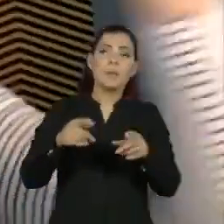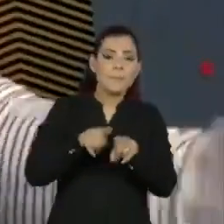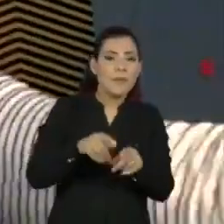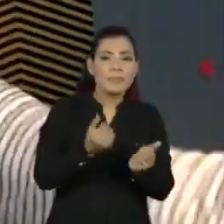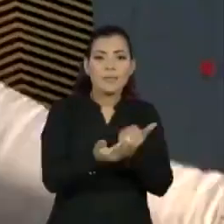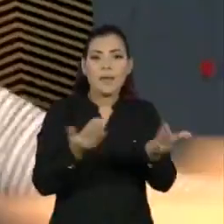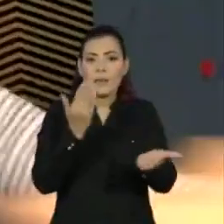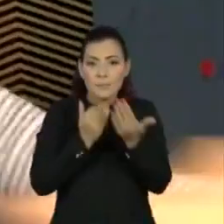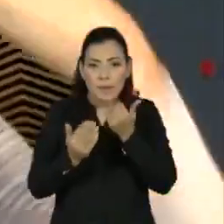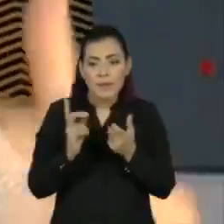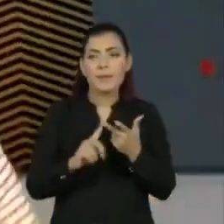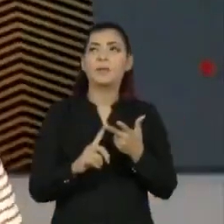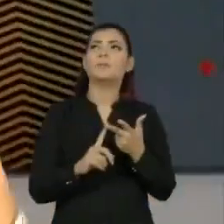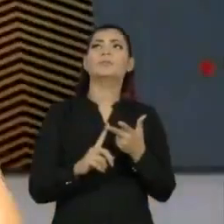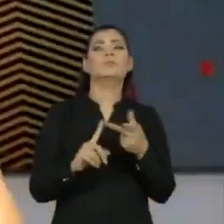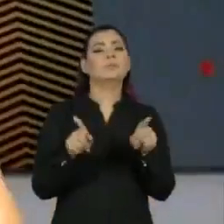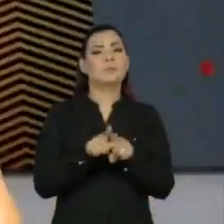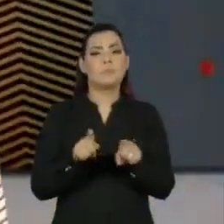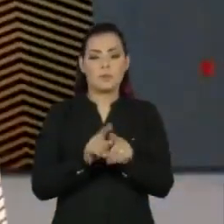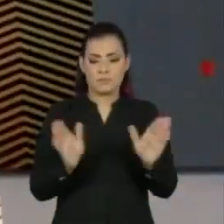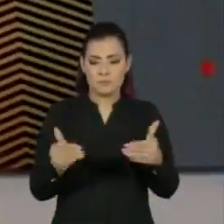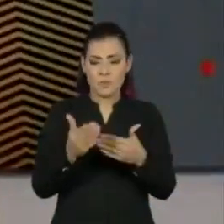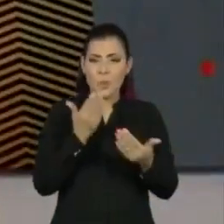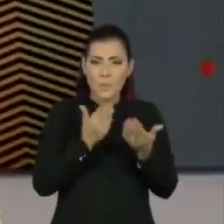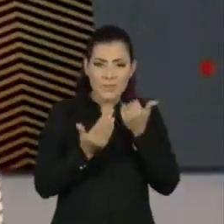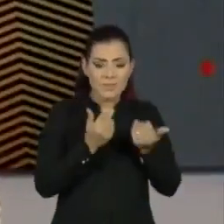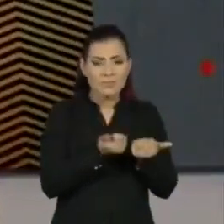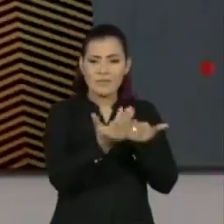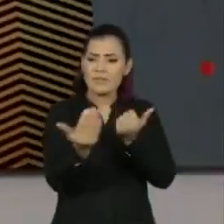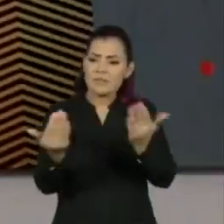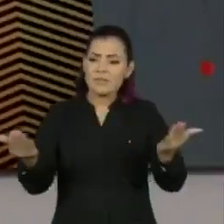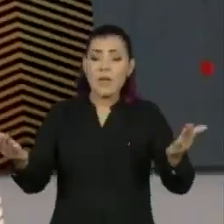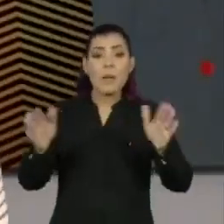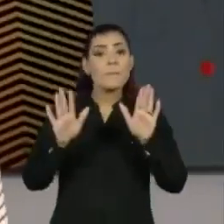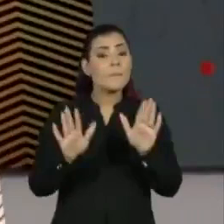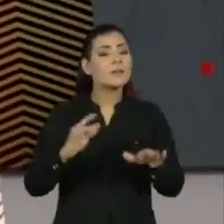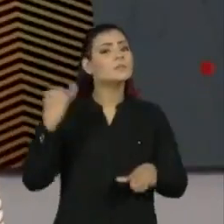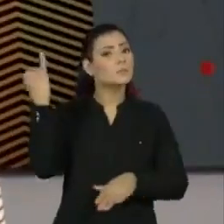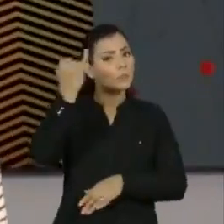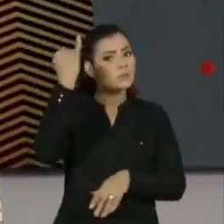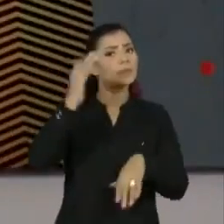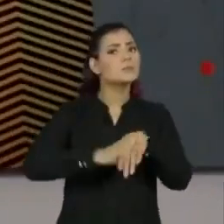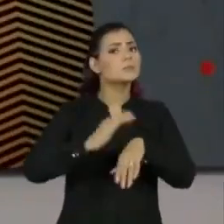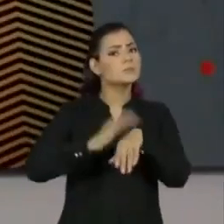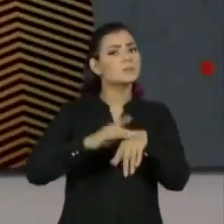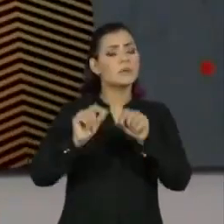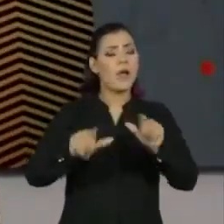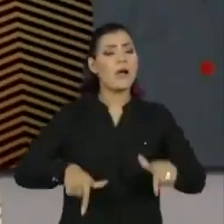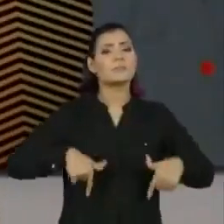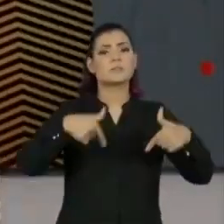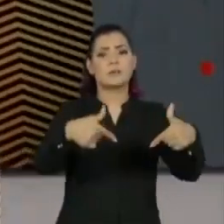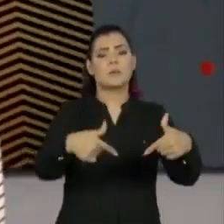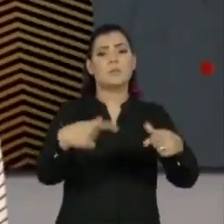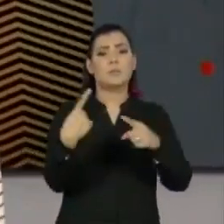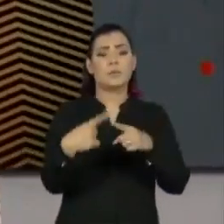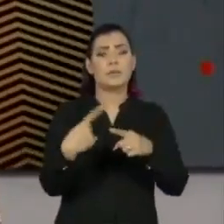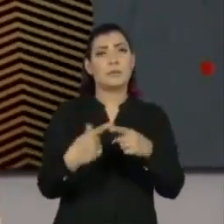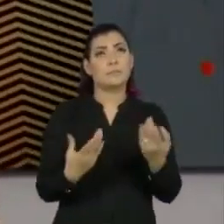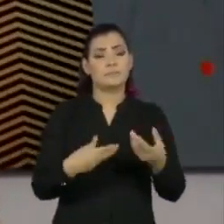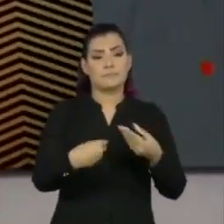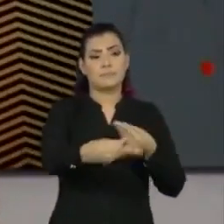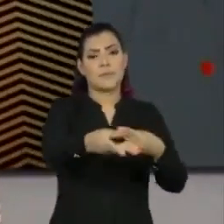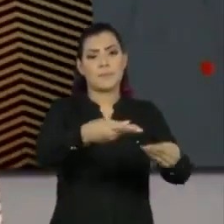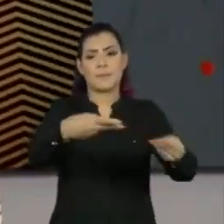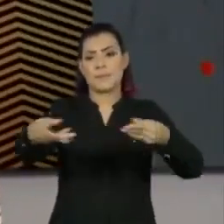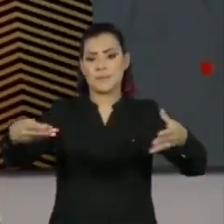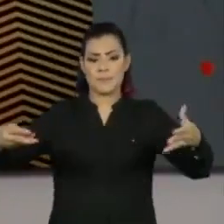alimentos, refeições prontas, entre outras tantas coisas. Mas é importante colocar os limites dessa ação também, porque o poder de alcance